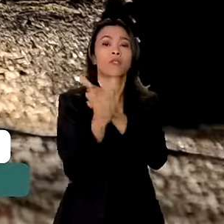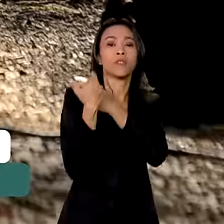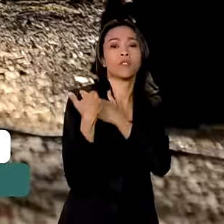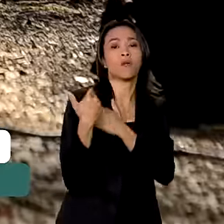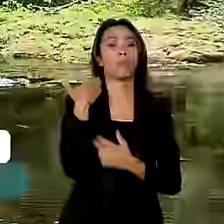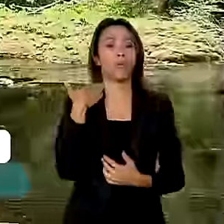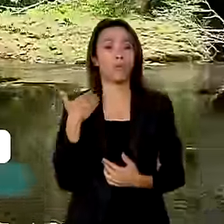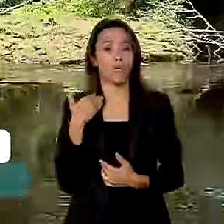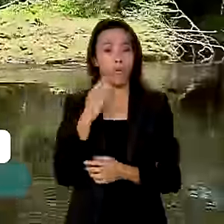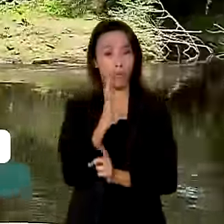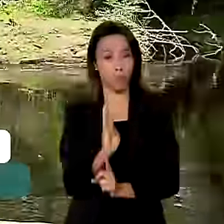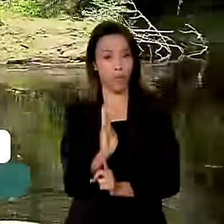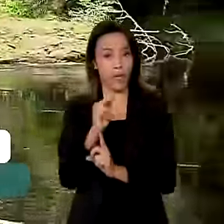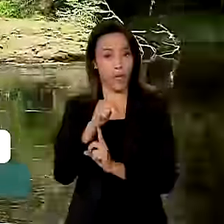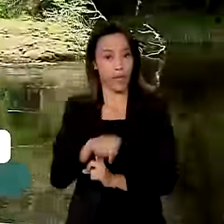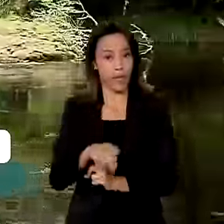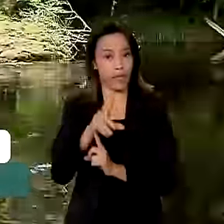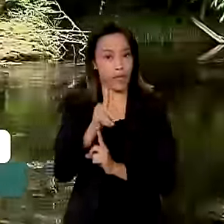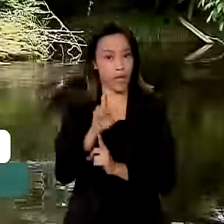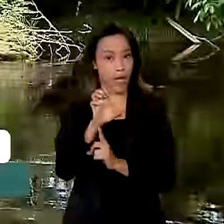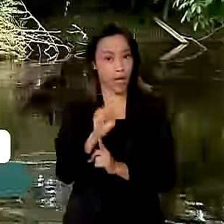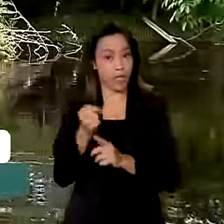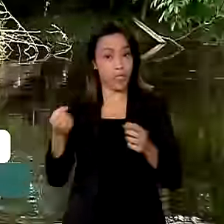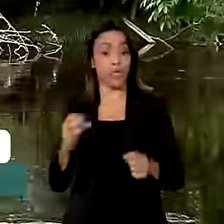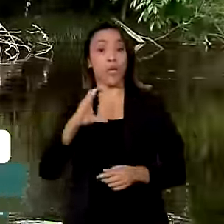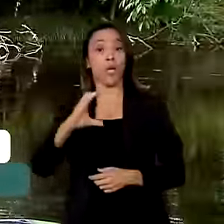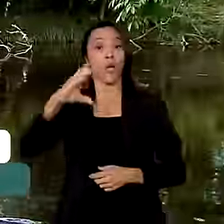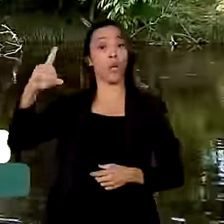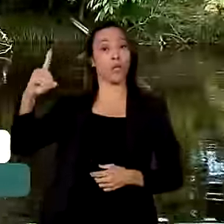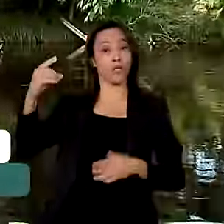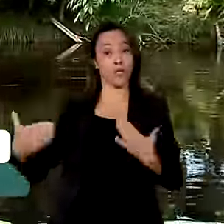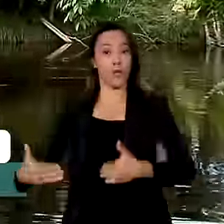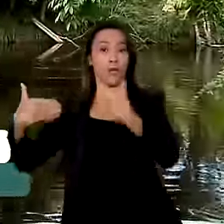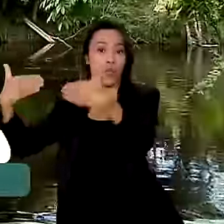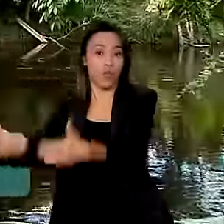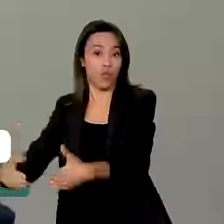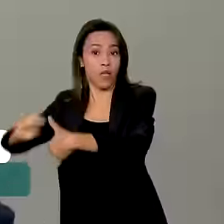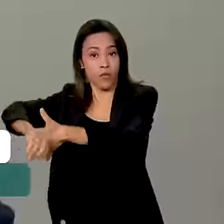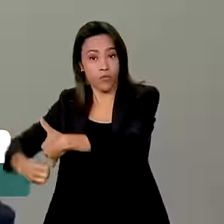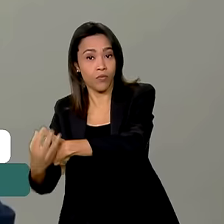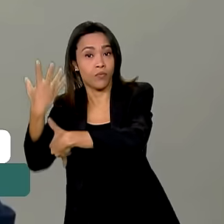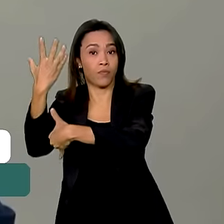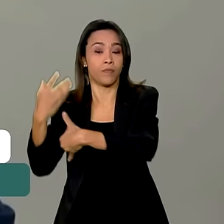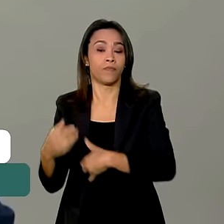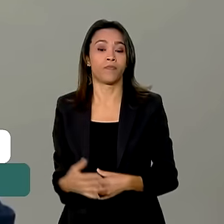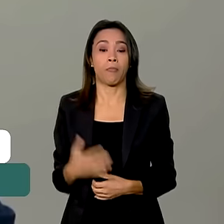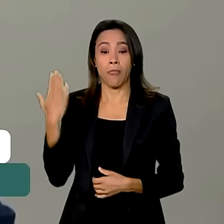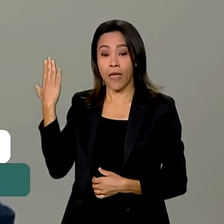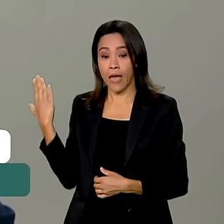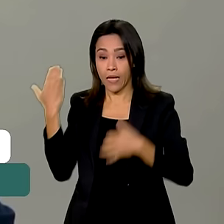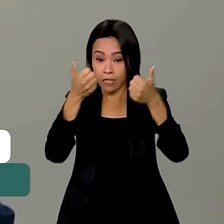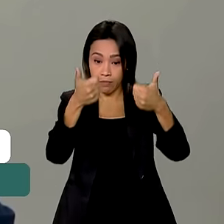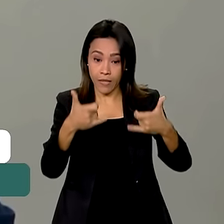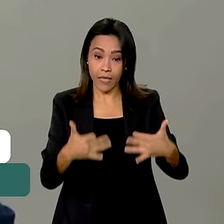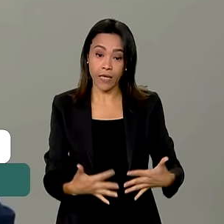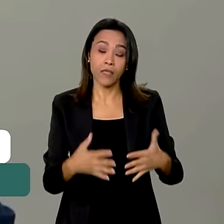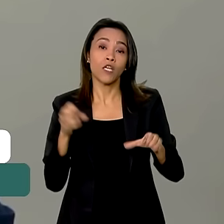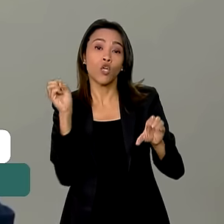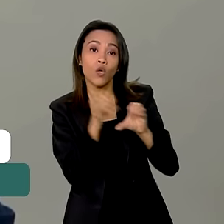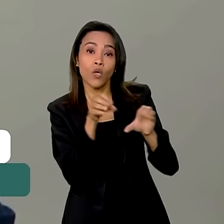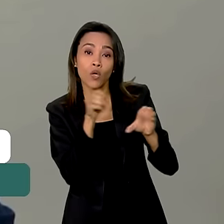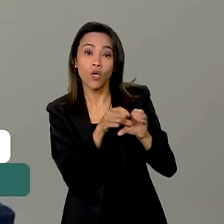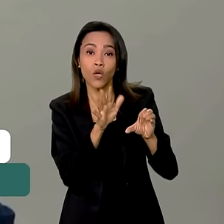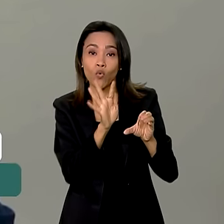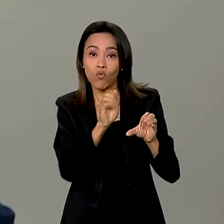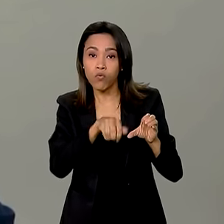BNDES, em coordenação com o Ministério do Meio Ambiente e Mudança do Clima. O Fundo Amazônia hoje é conhecido como o